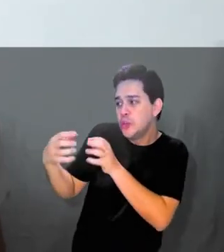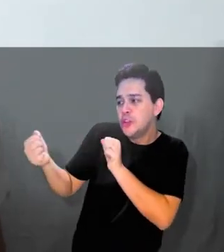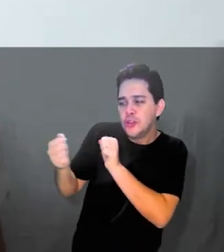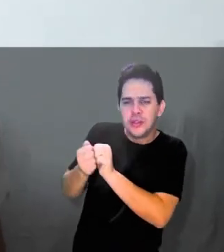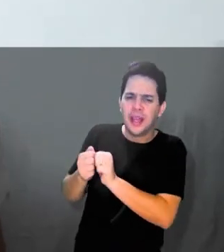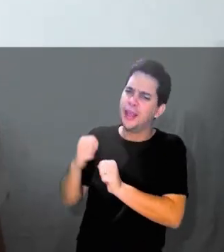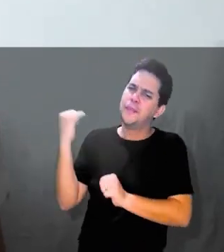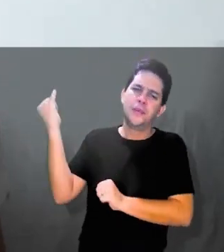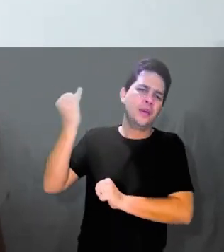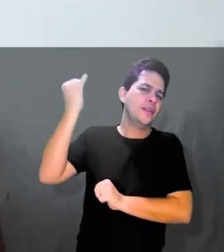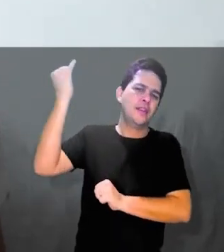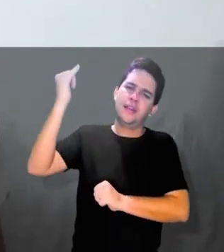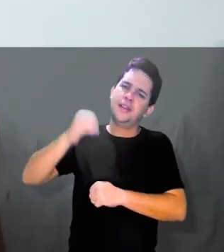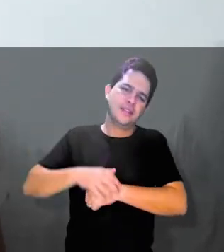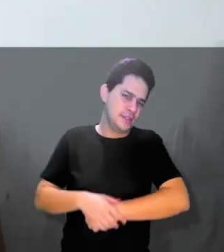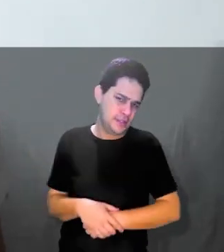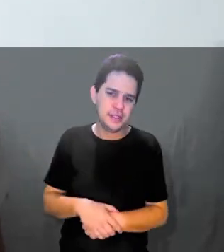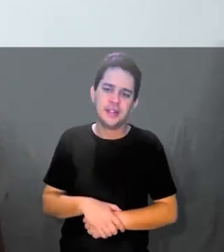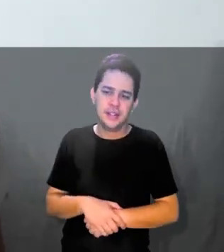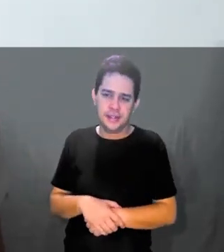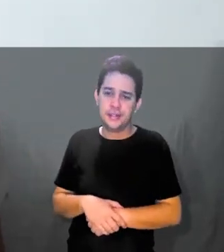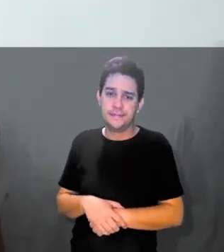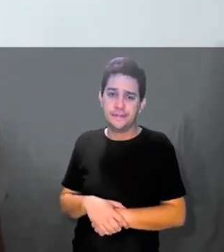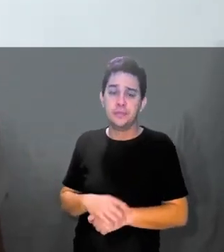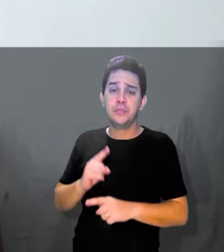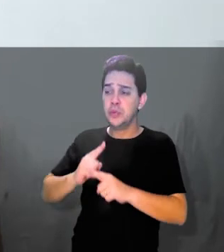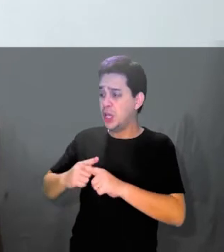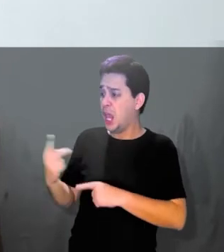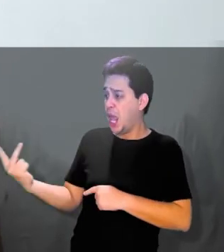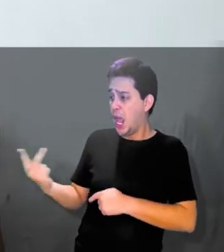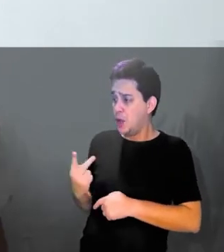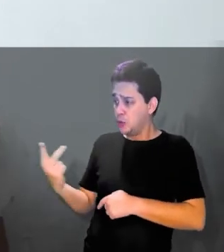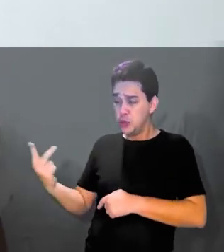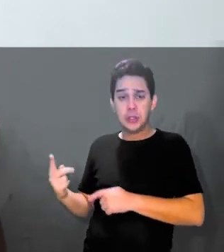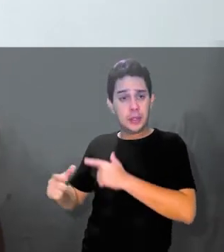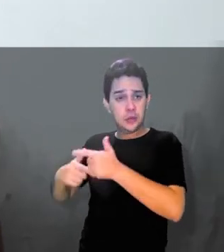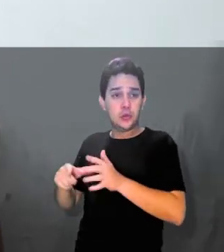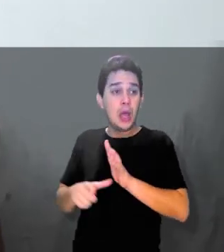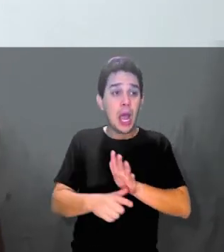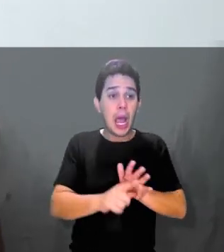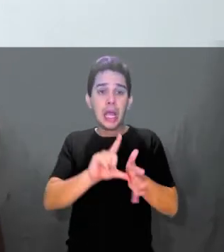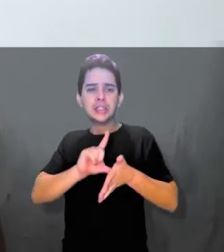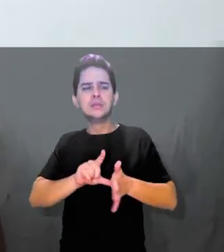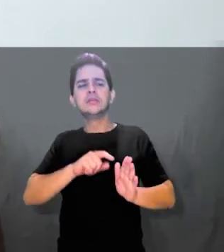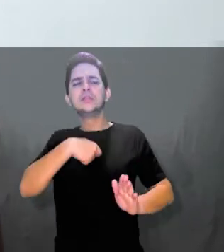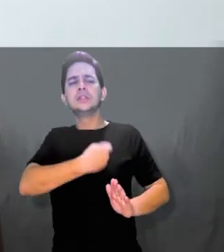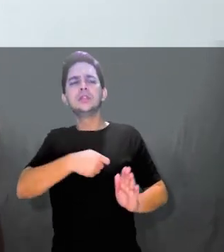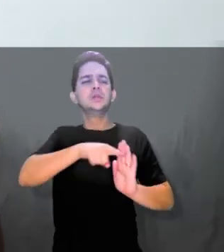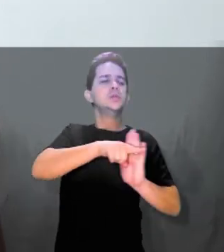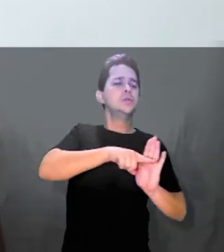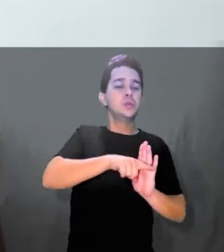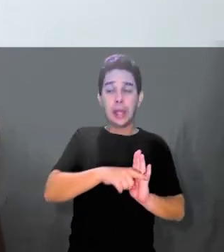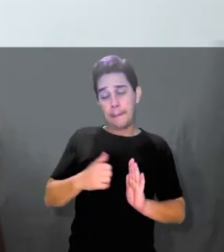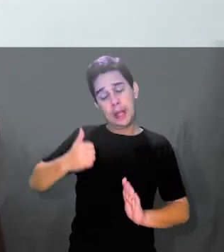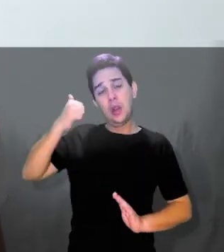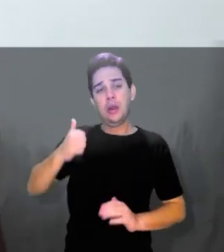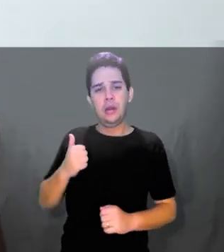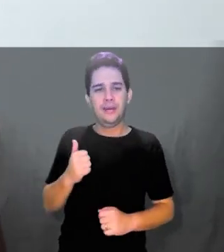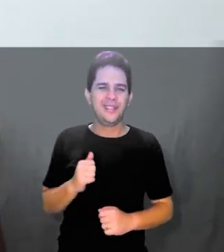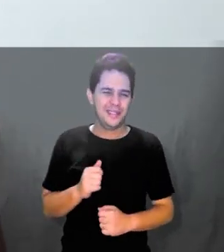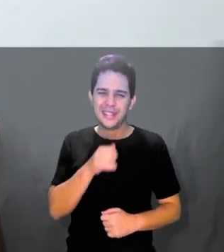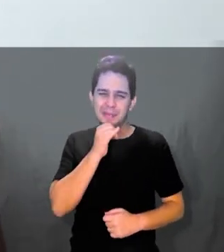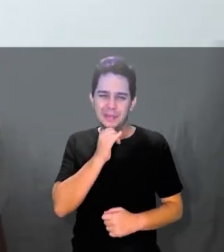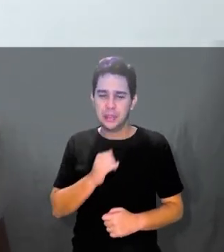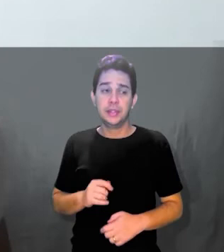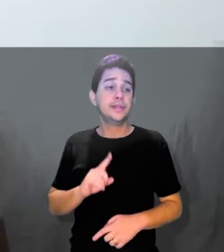ser prestigiada frente a uma atuação simplesmente repressiva. Atuar depois que o dano já ocorreu é sempre muito